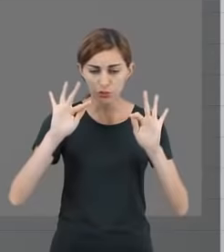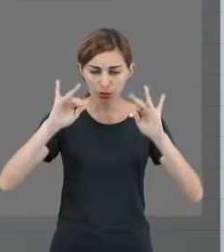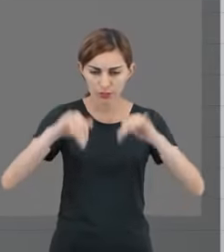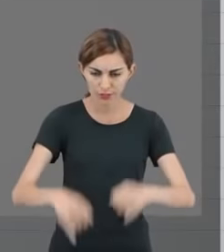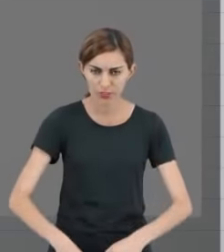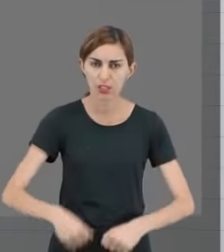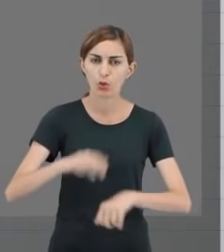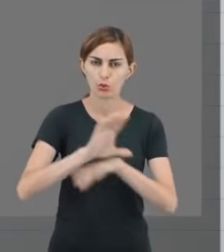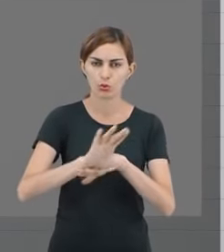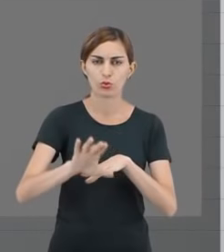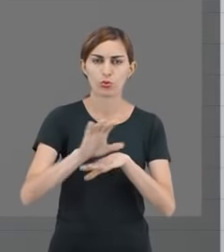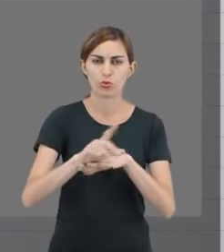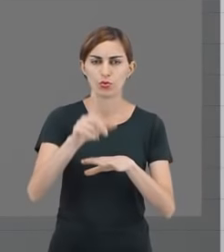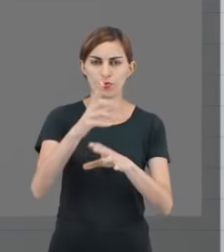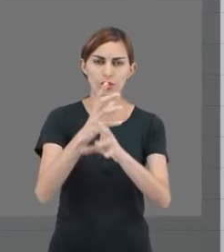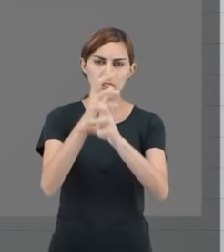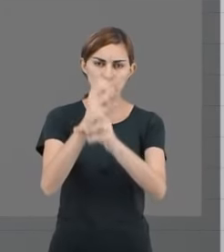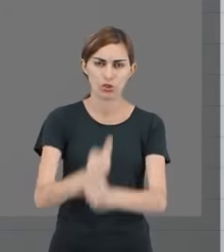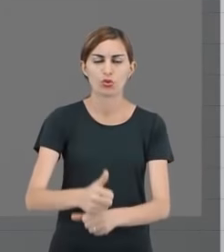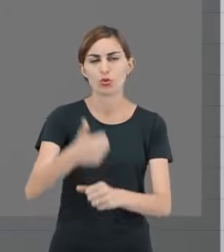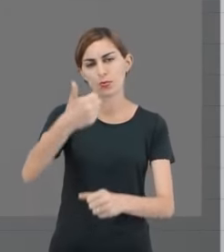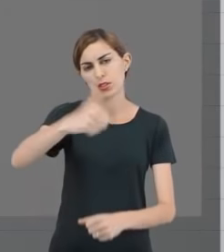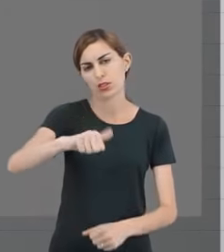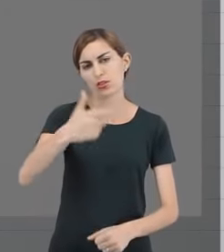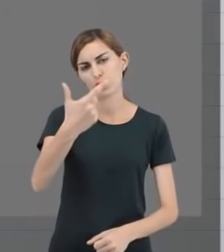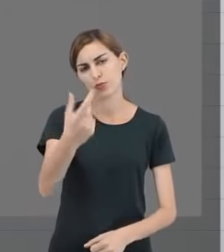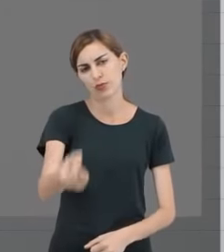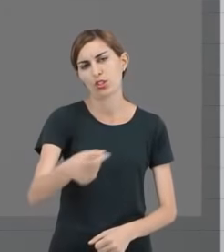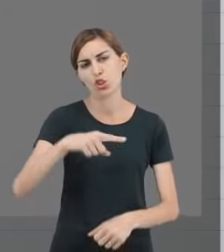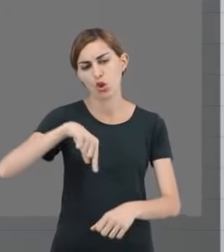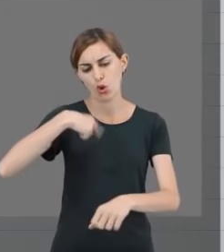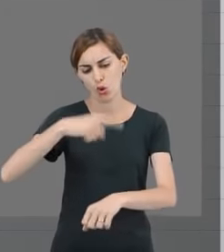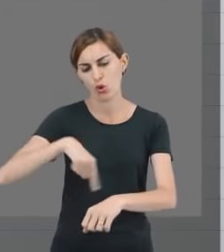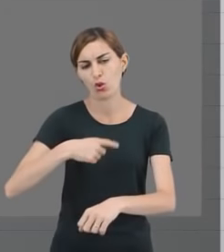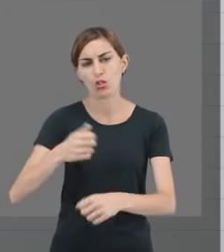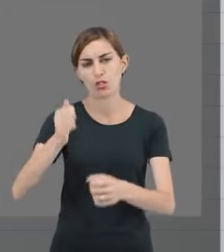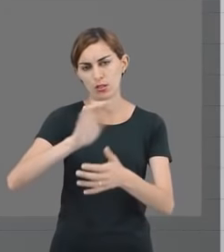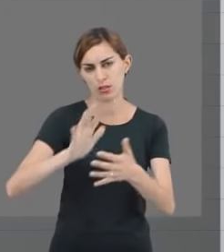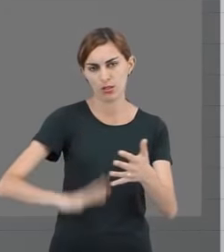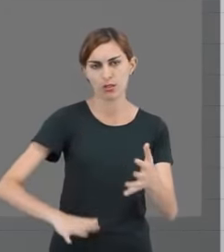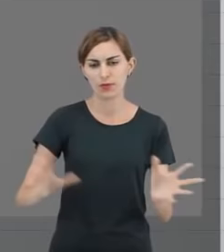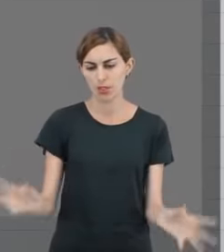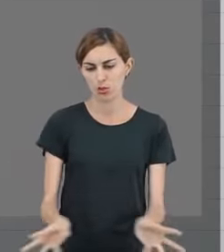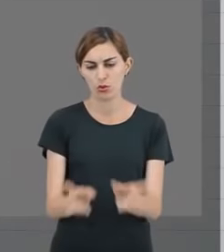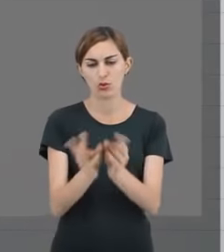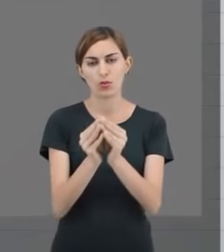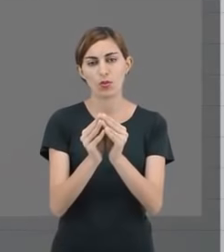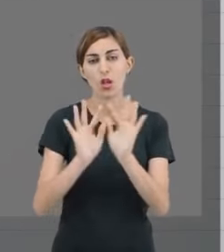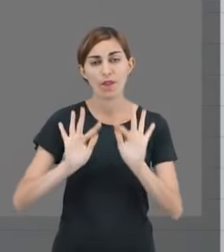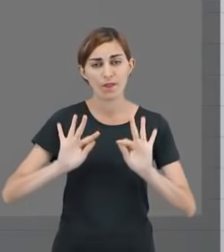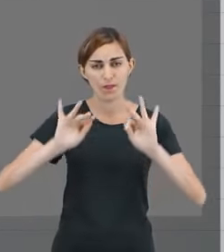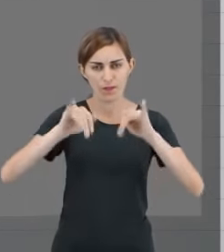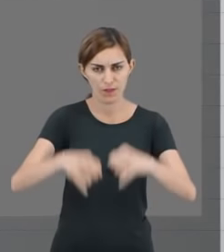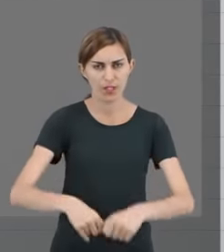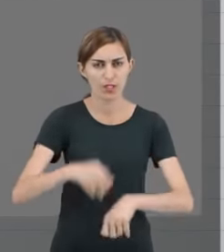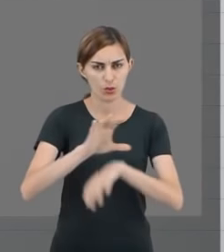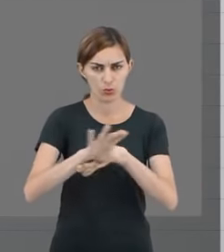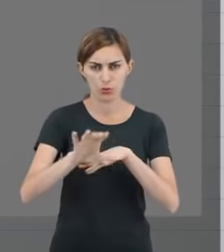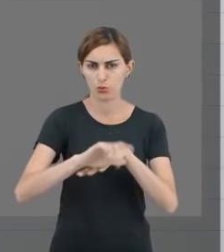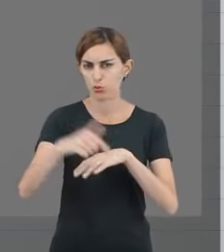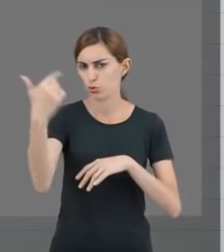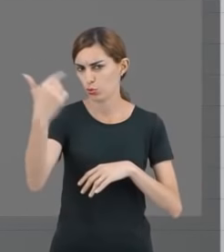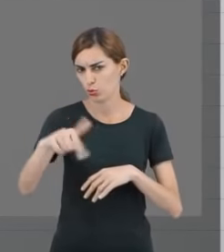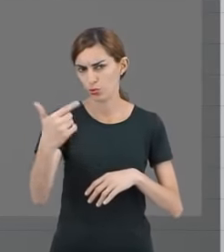ao final do curso você some 120 horas de atividades complementares. Agora, chegando no final do curso e não